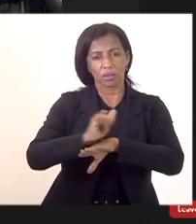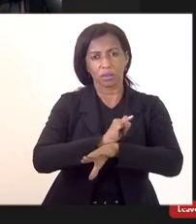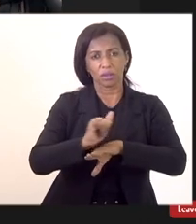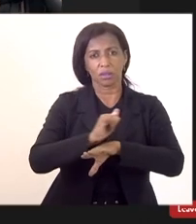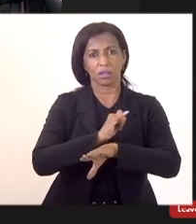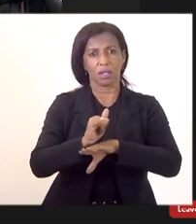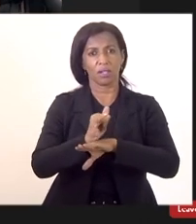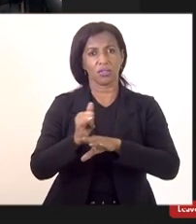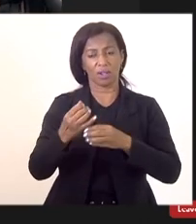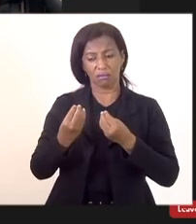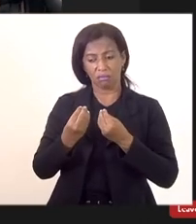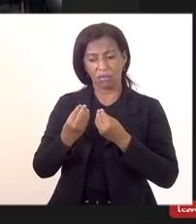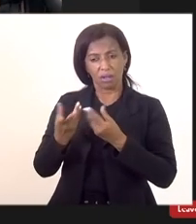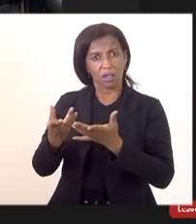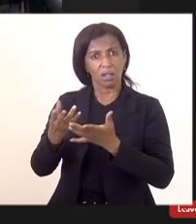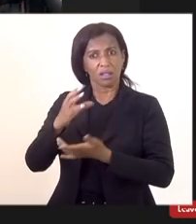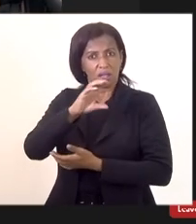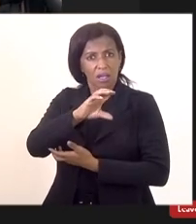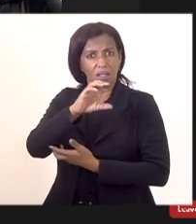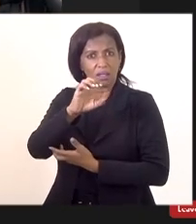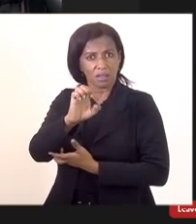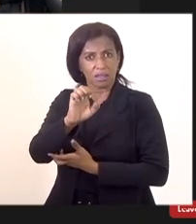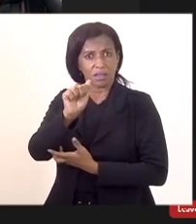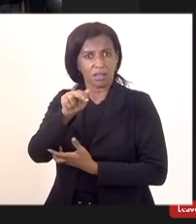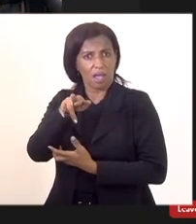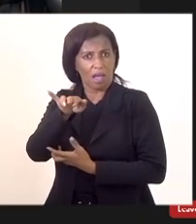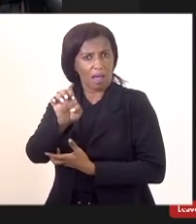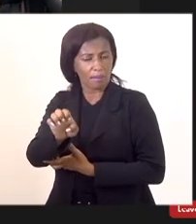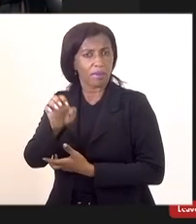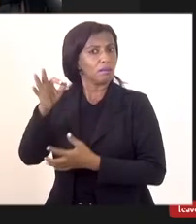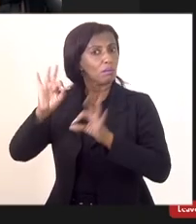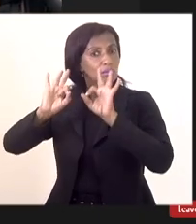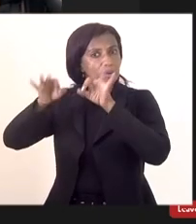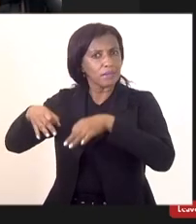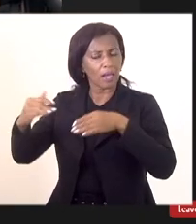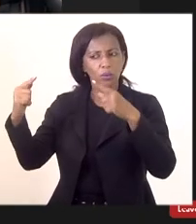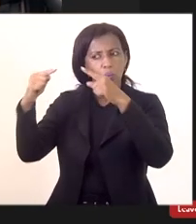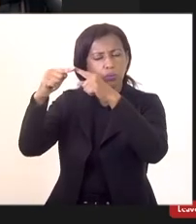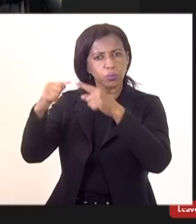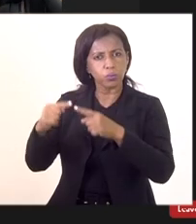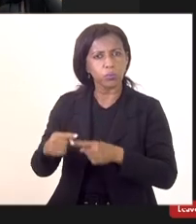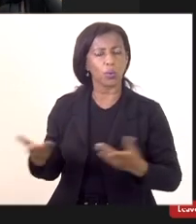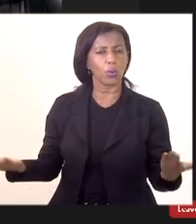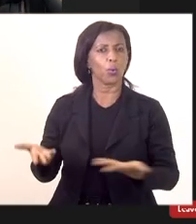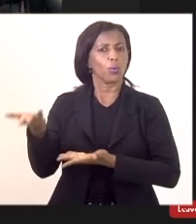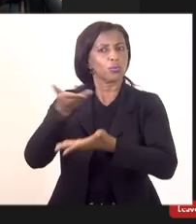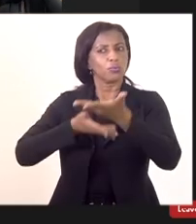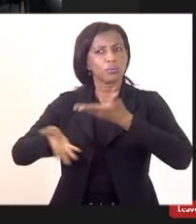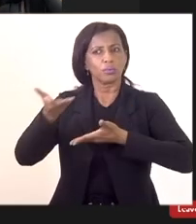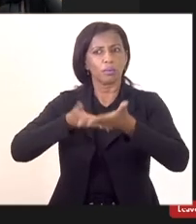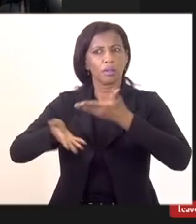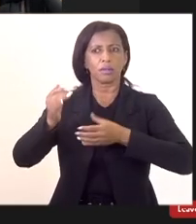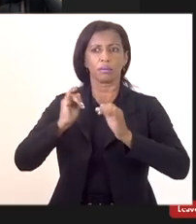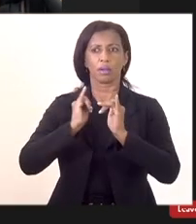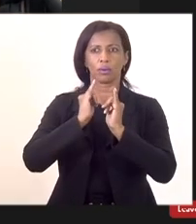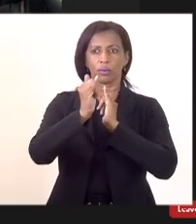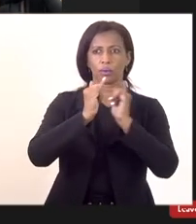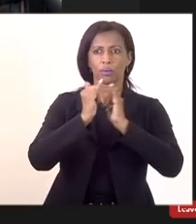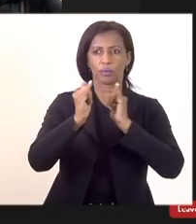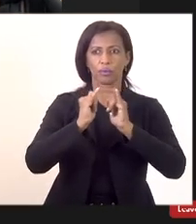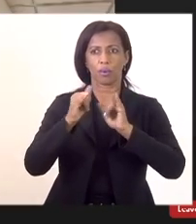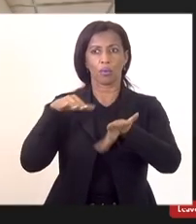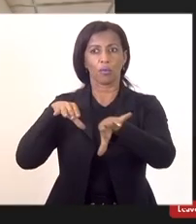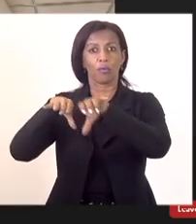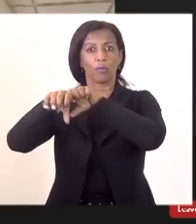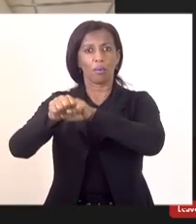isso deu muito certo na CEAP, e hoje, inclusive, estão participando lá do curso de formação com formatura